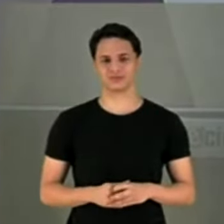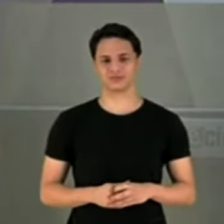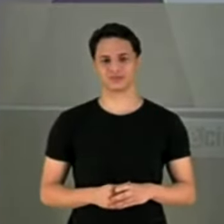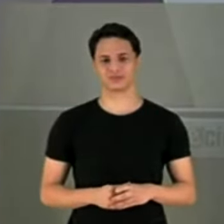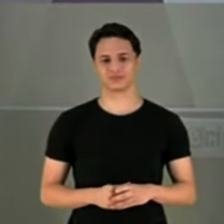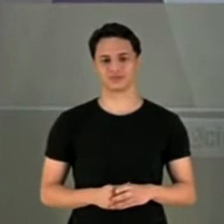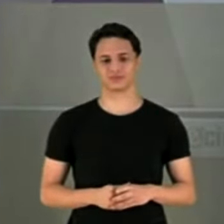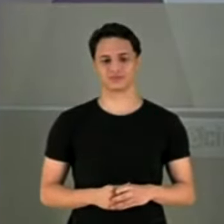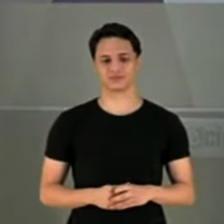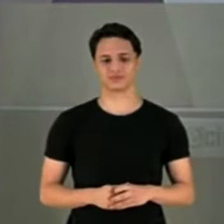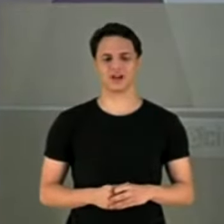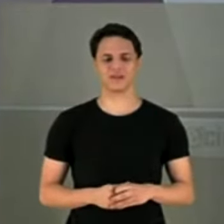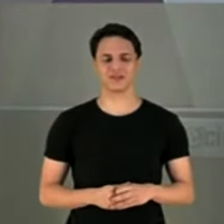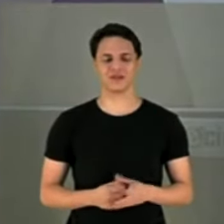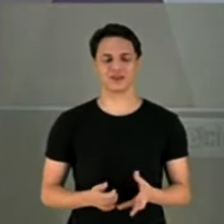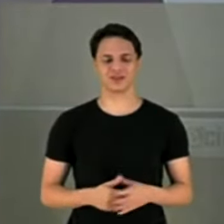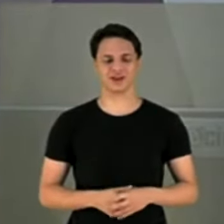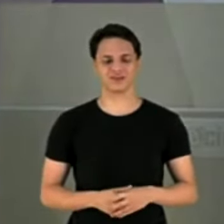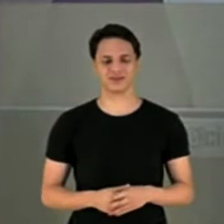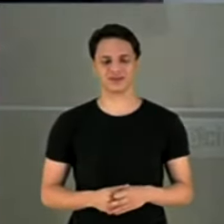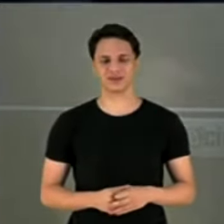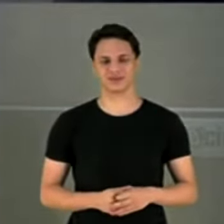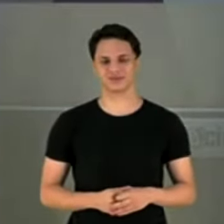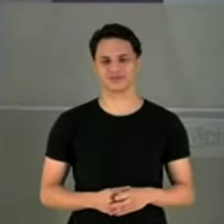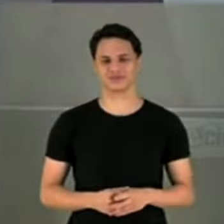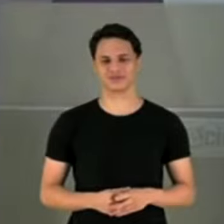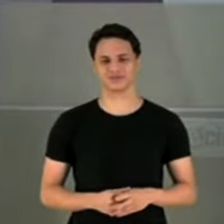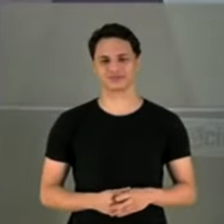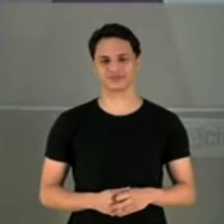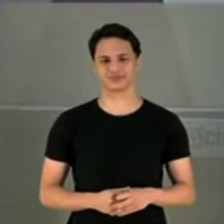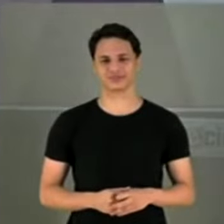e o quórum em modalidade da votação.